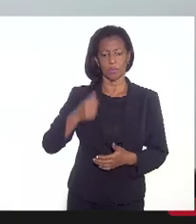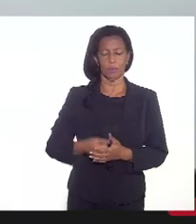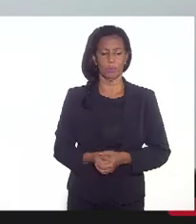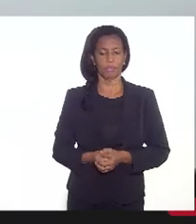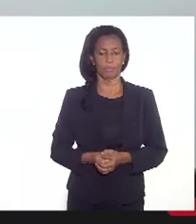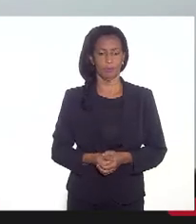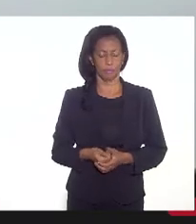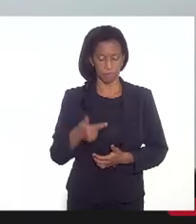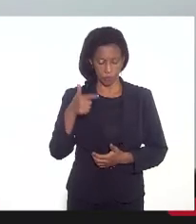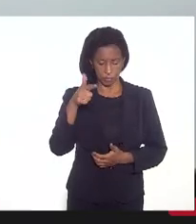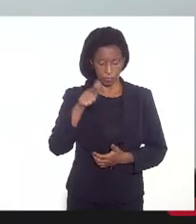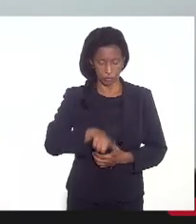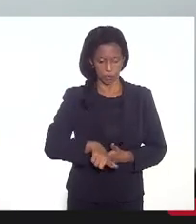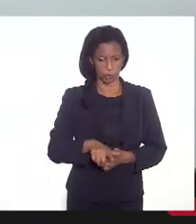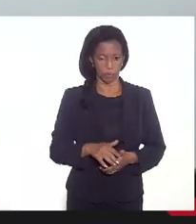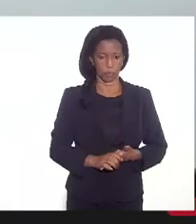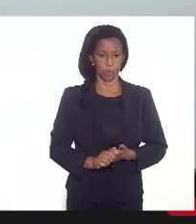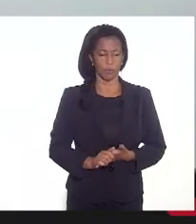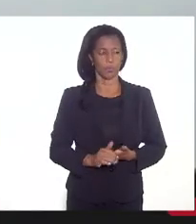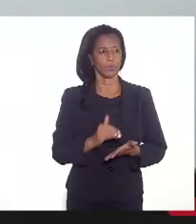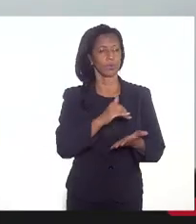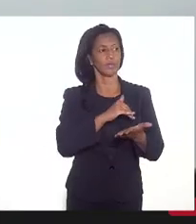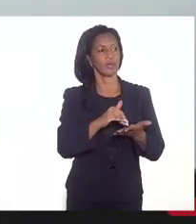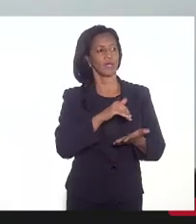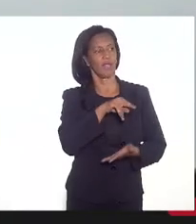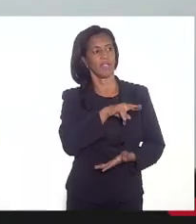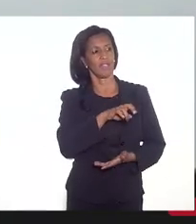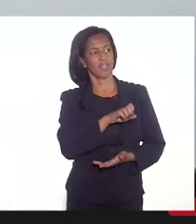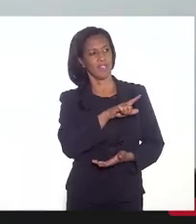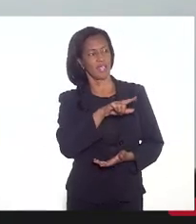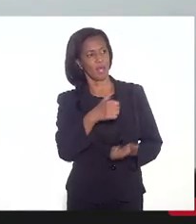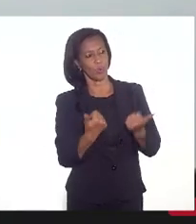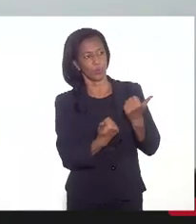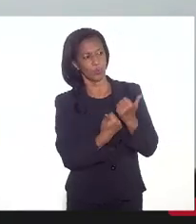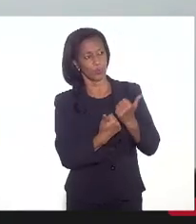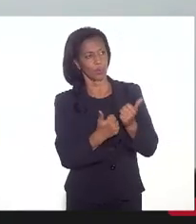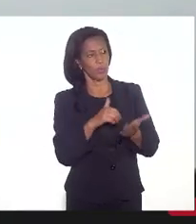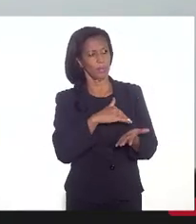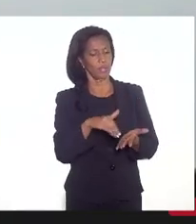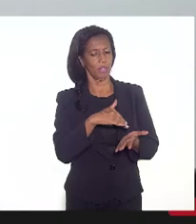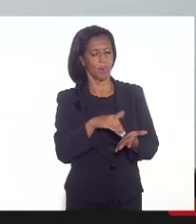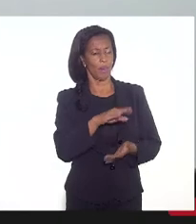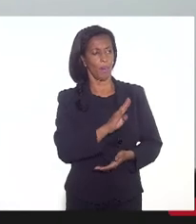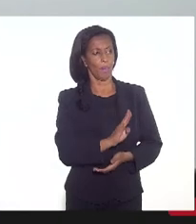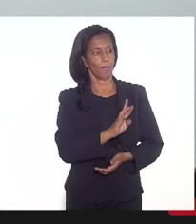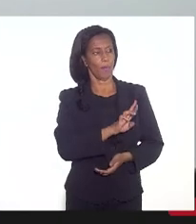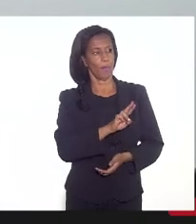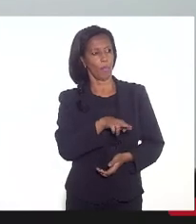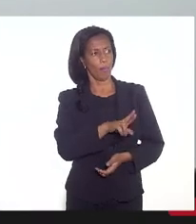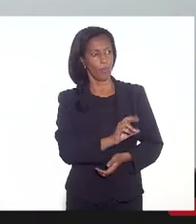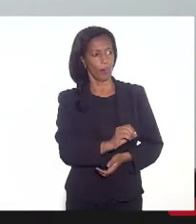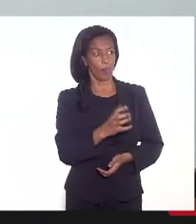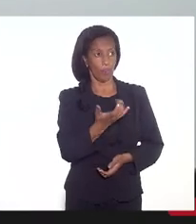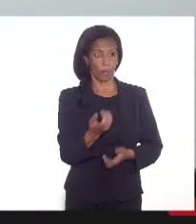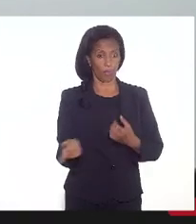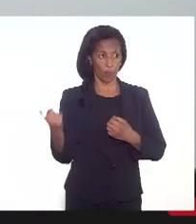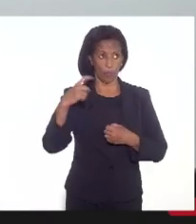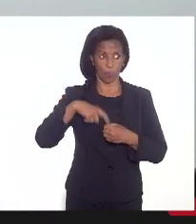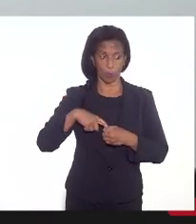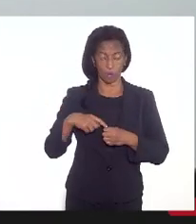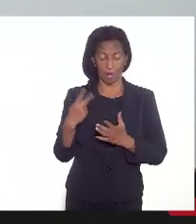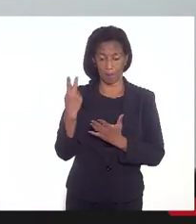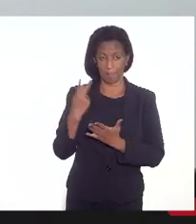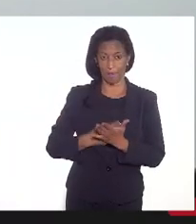de novo, eu quero, secretário Nelson, subsecretário Bruno, eu quero voltar à